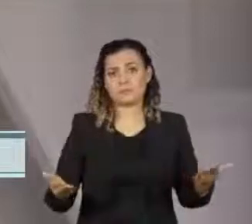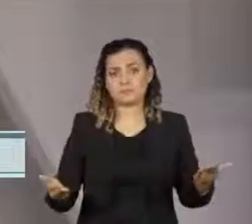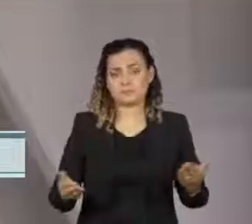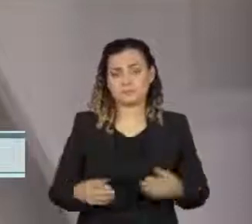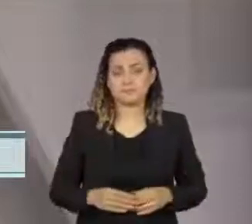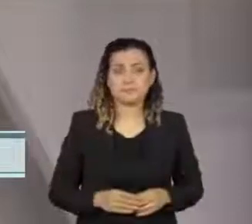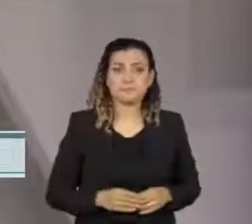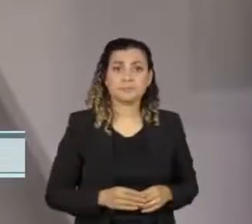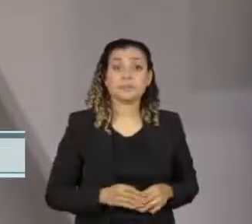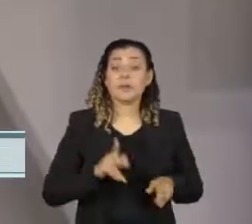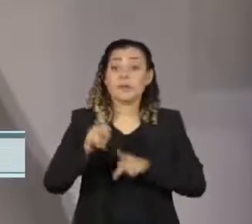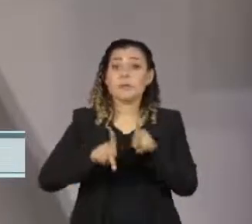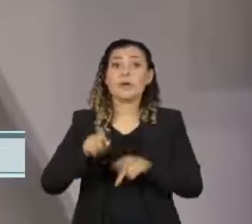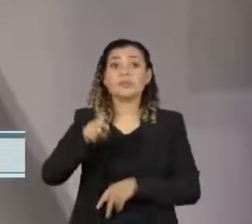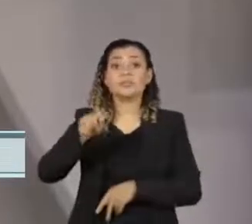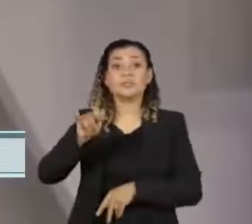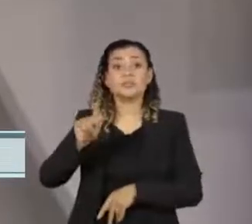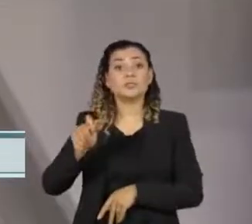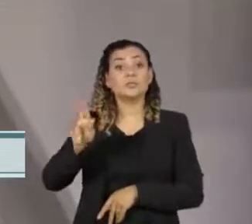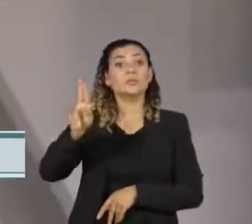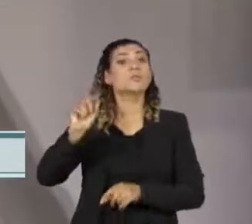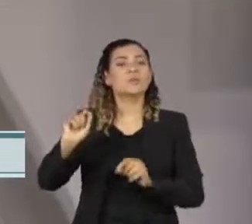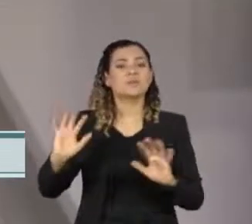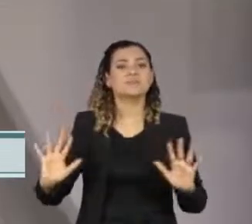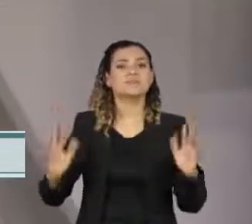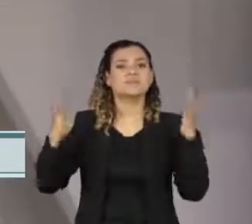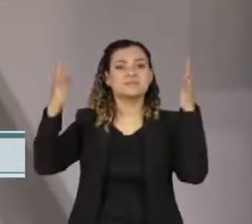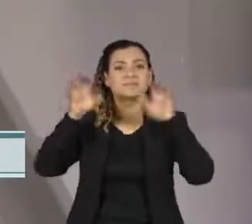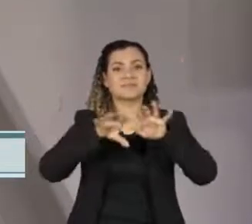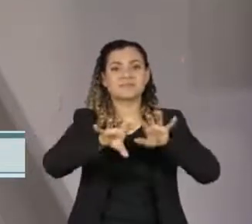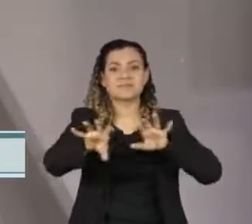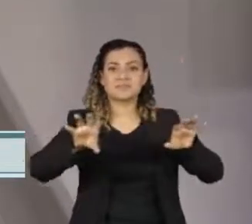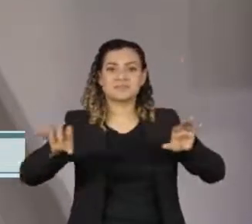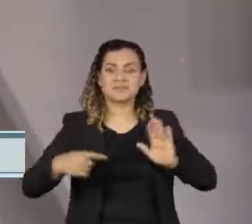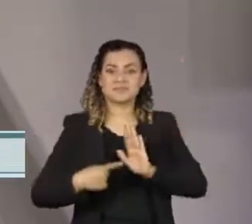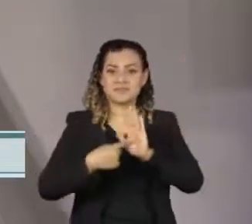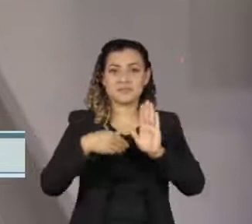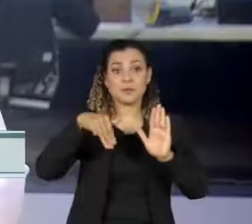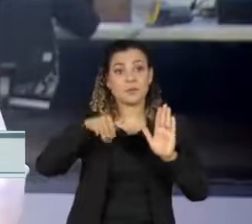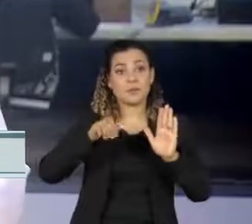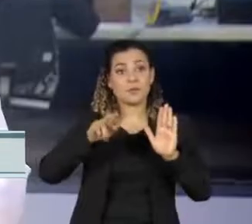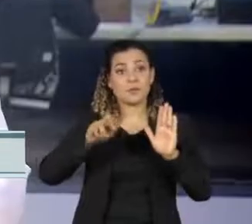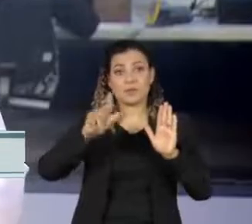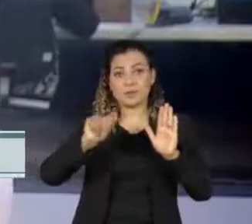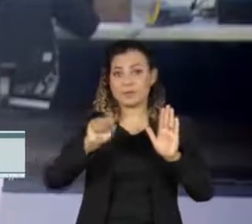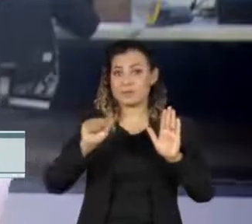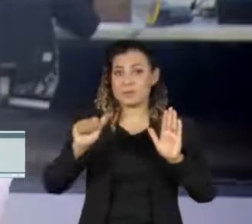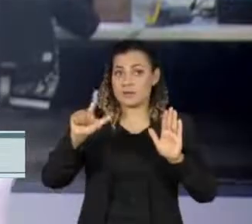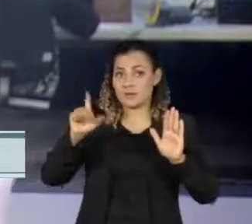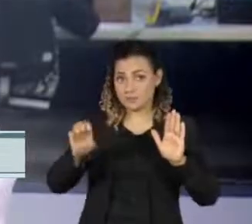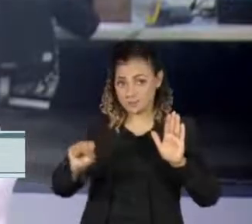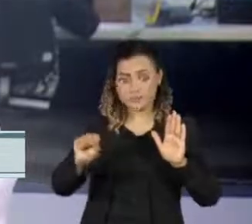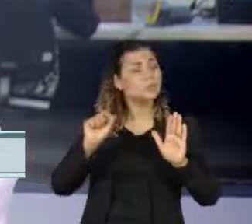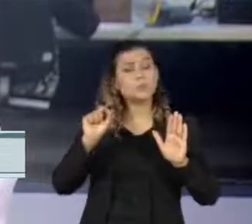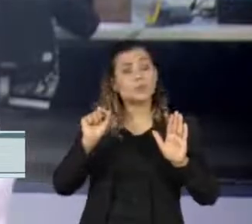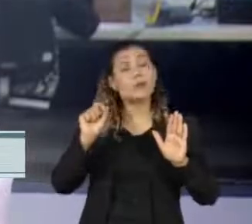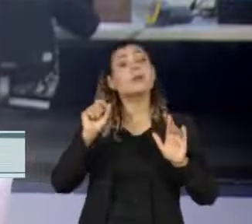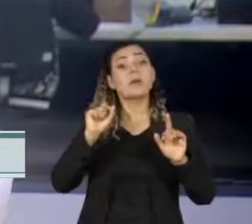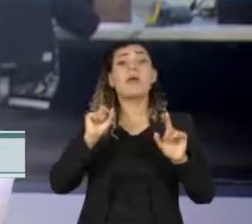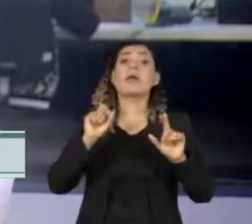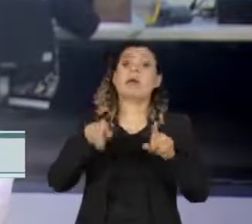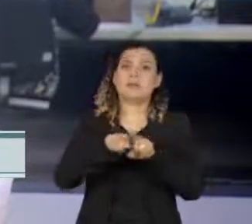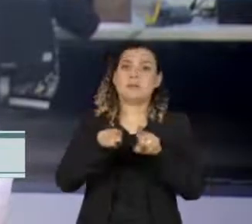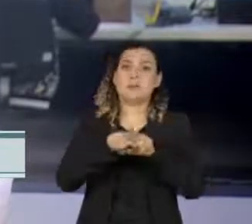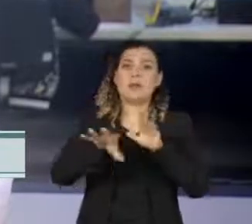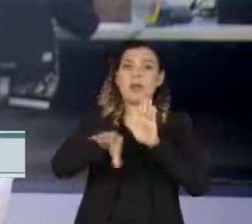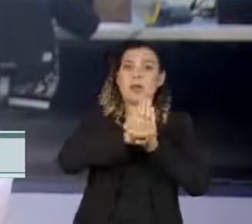Os povos do Xingu são celebrados numa exposição em cartaz no Instituto Moreira Salles. São arquivos audiovisuais, como